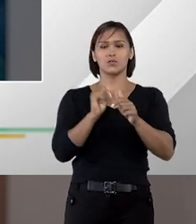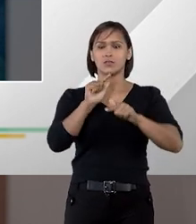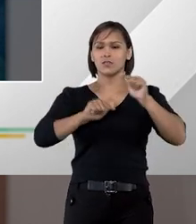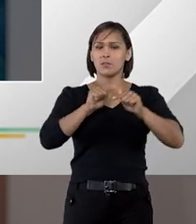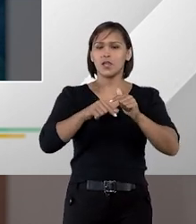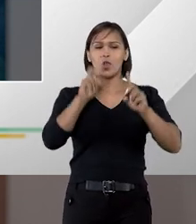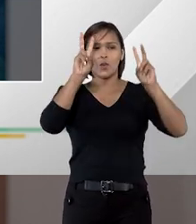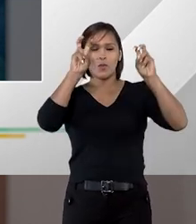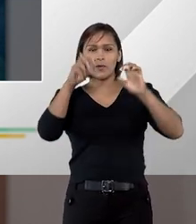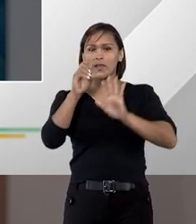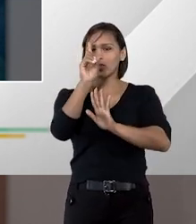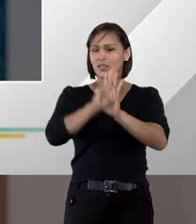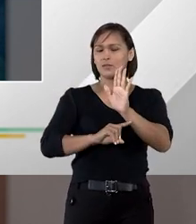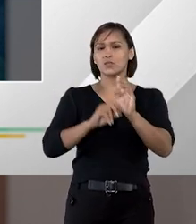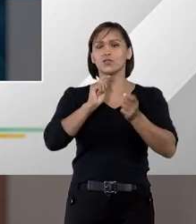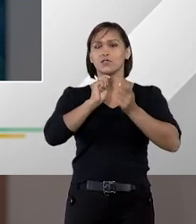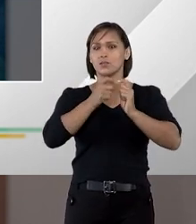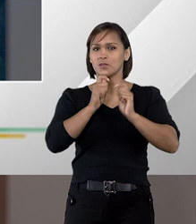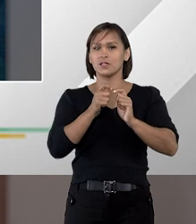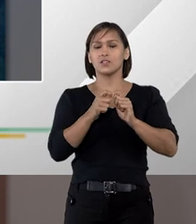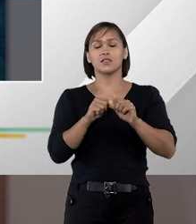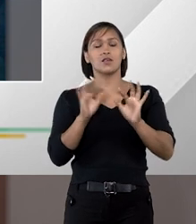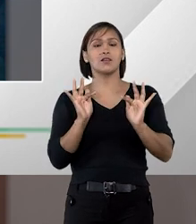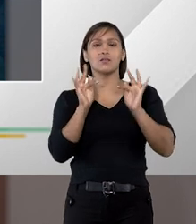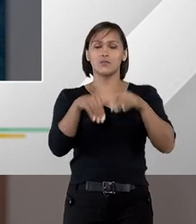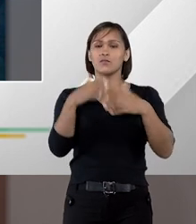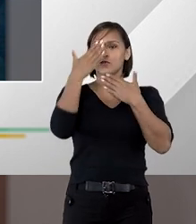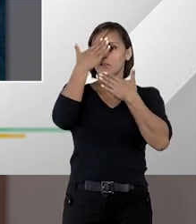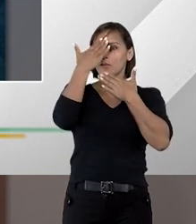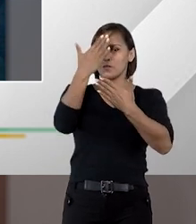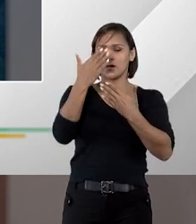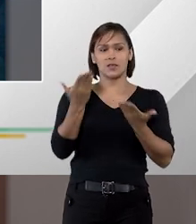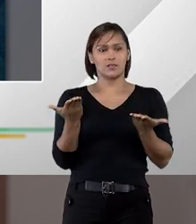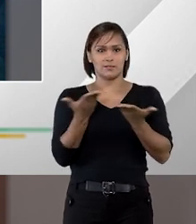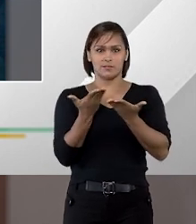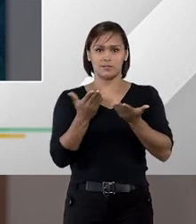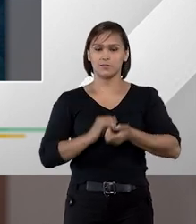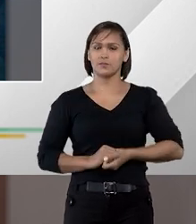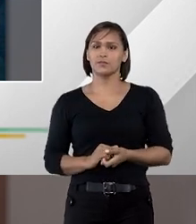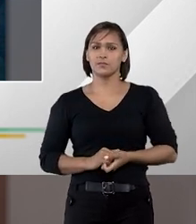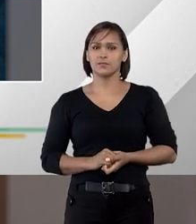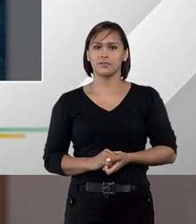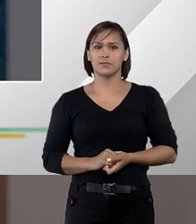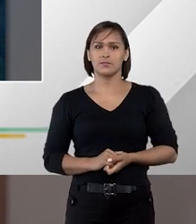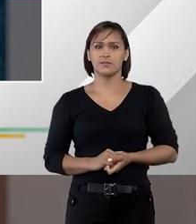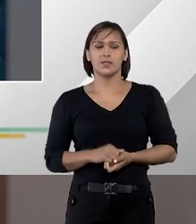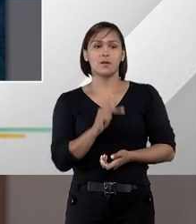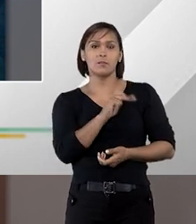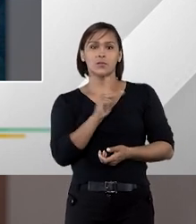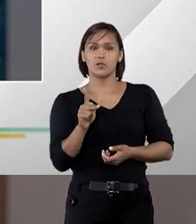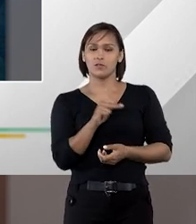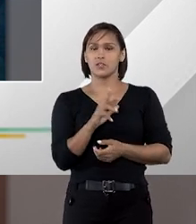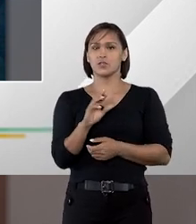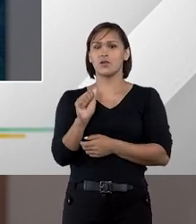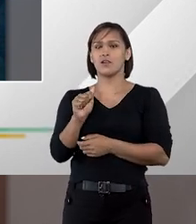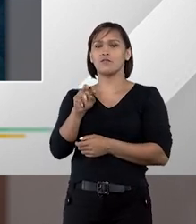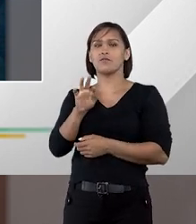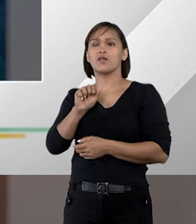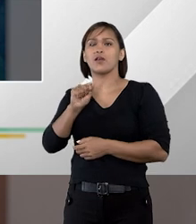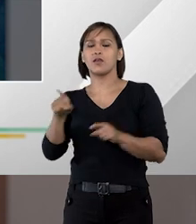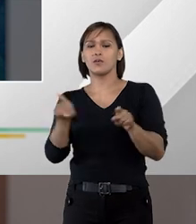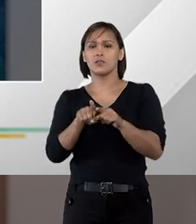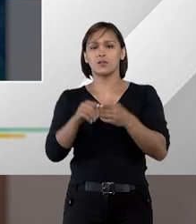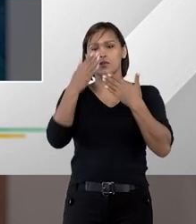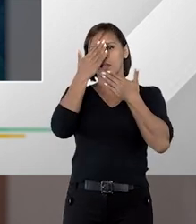qualquer tema do direito administrativo enfim obrigado a vocês professor Rafael Oliveira